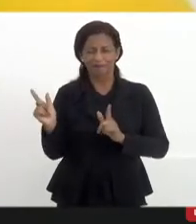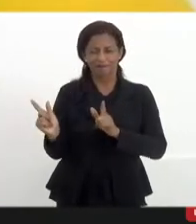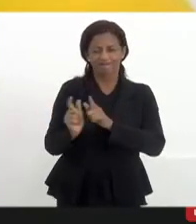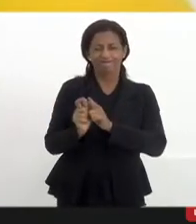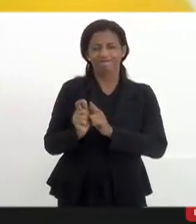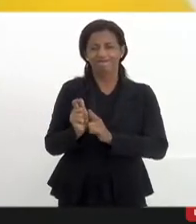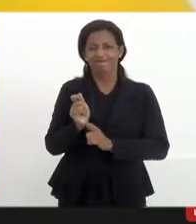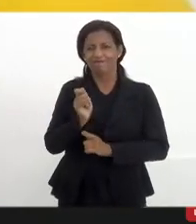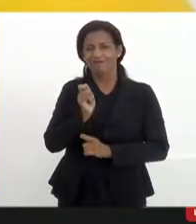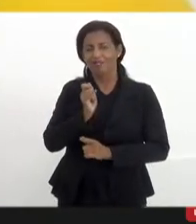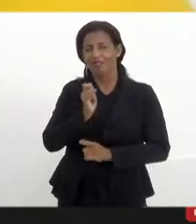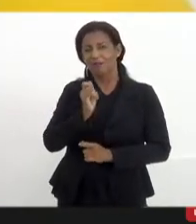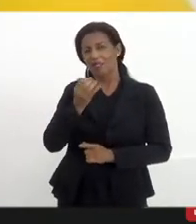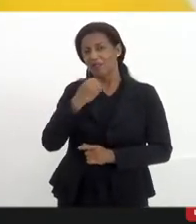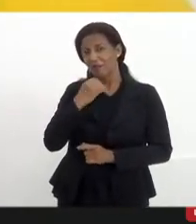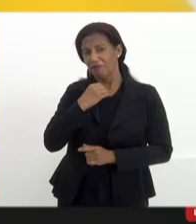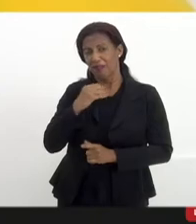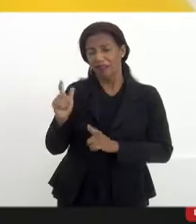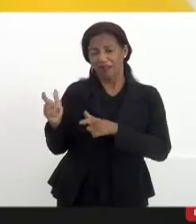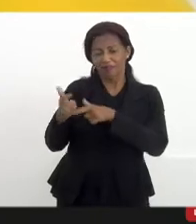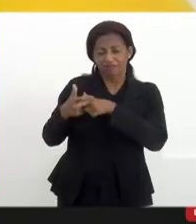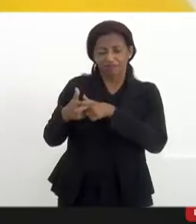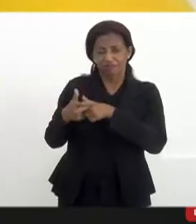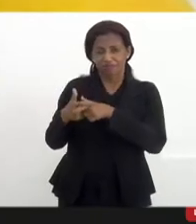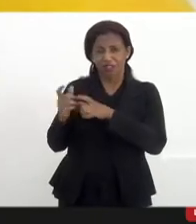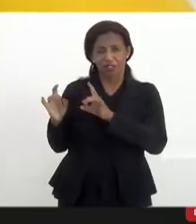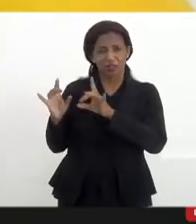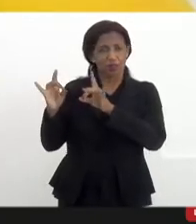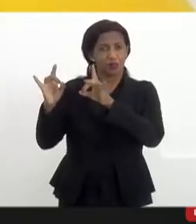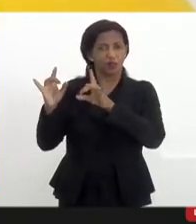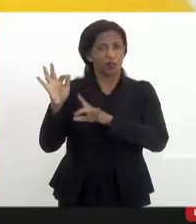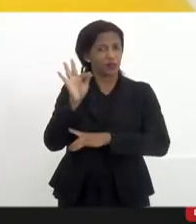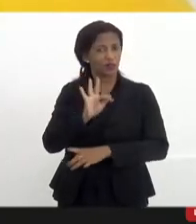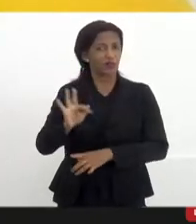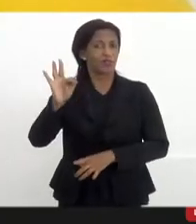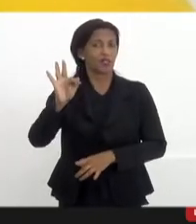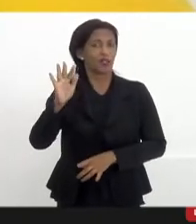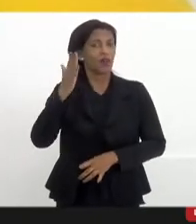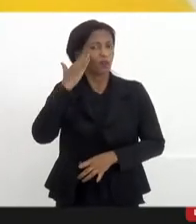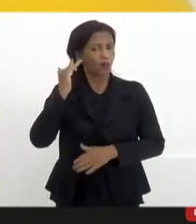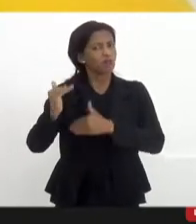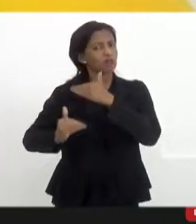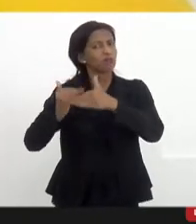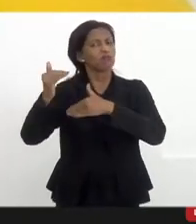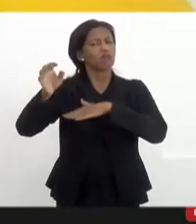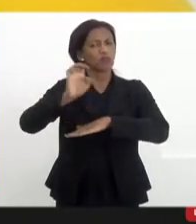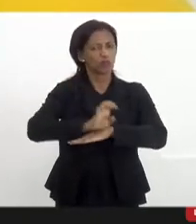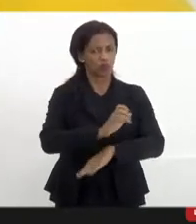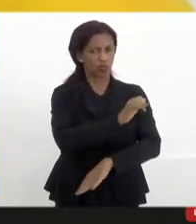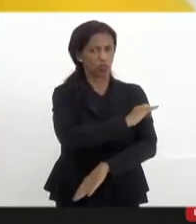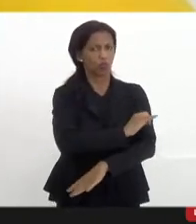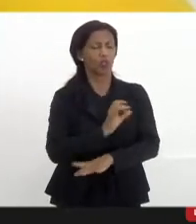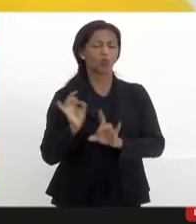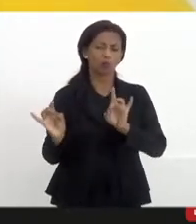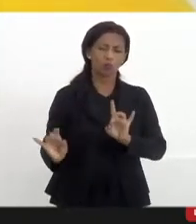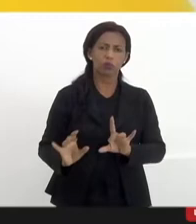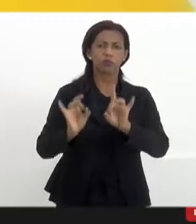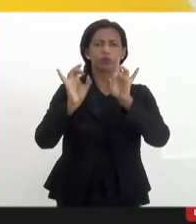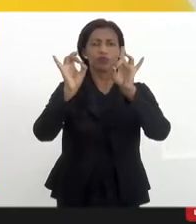processo de regulamentação que é especialmente federal, acho que a gente consegue avançar aqui no Estado do Rio de Janeiro especialmente